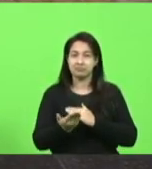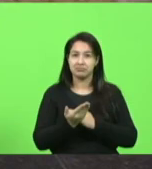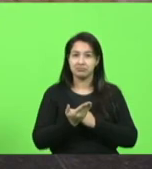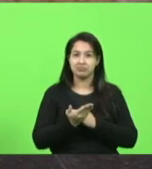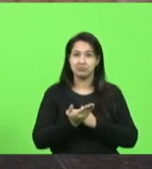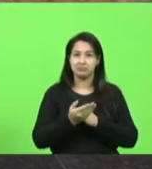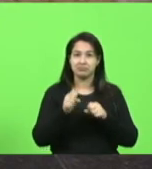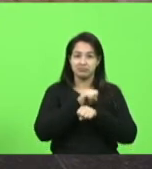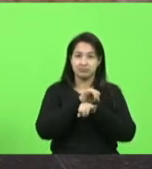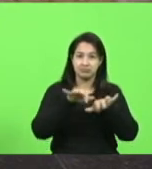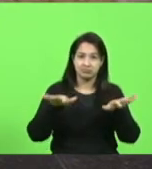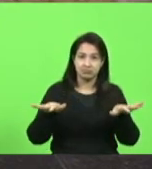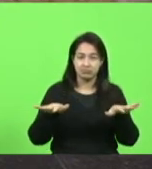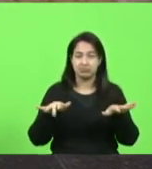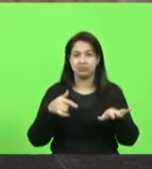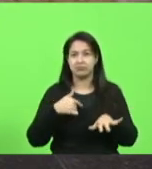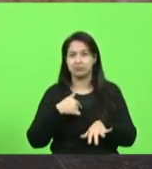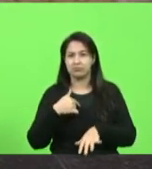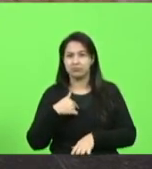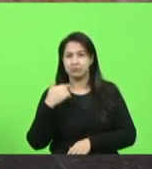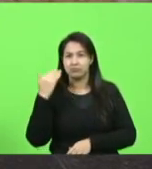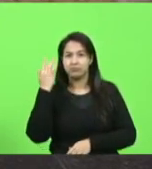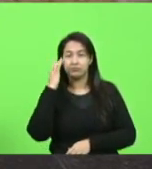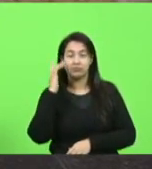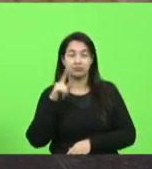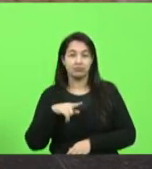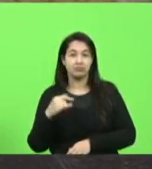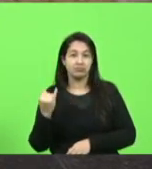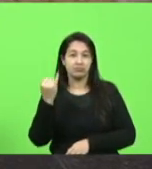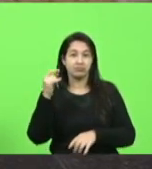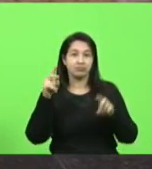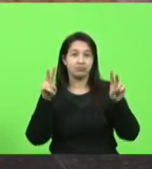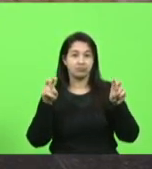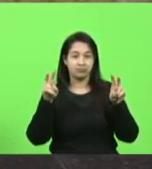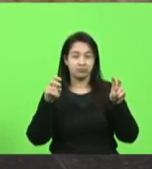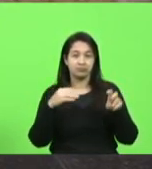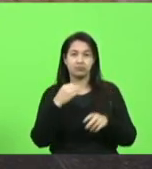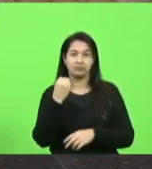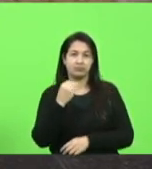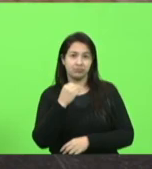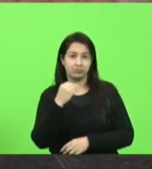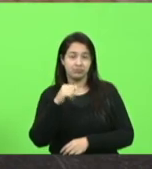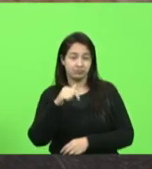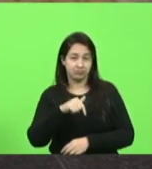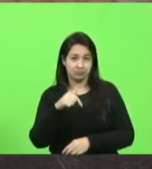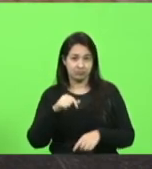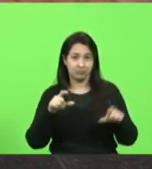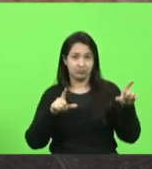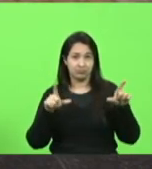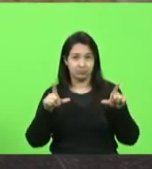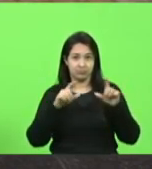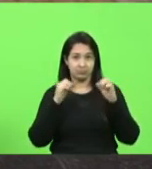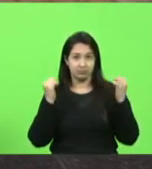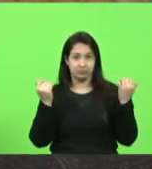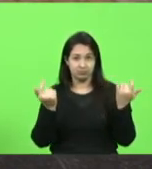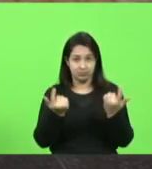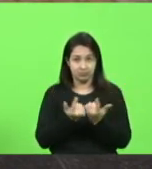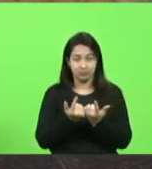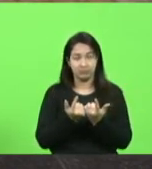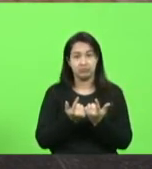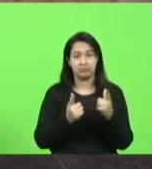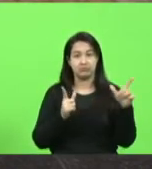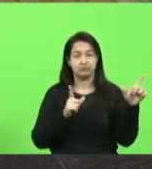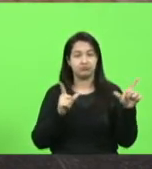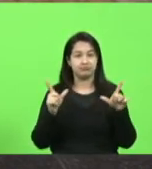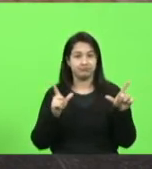que, no meu entendimento, é muito importante. Então, vou aproveitar também esse veículo de comunicação que é a TVAO, que são